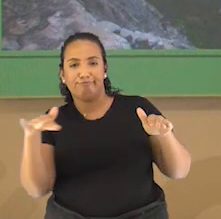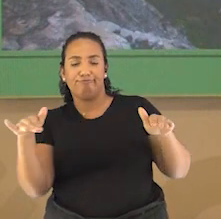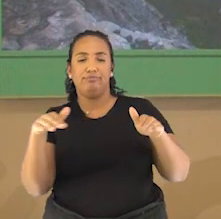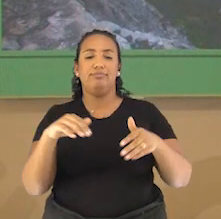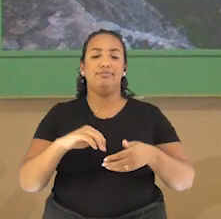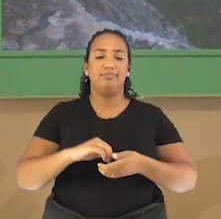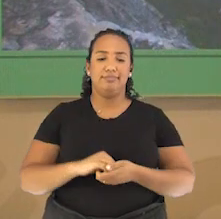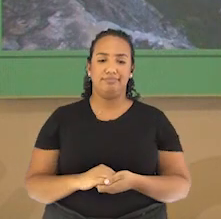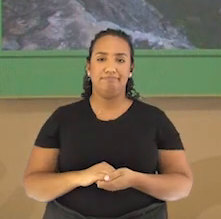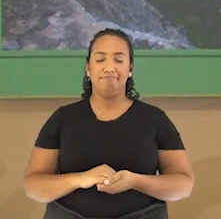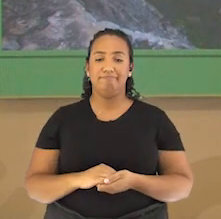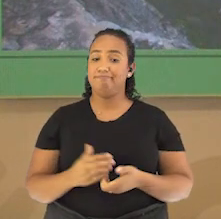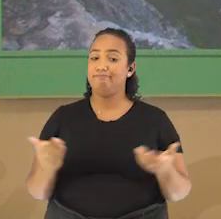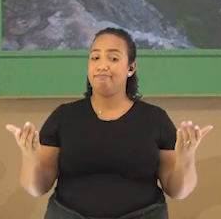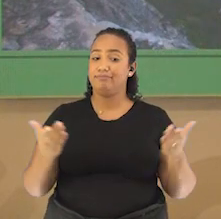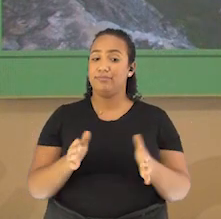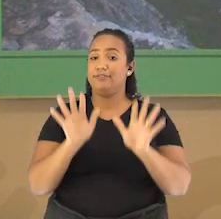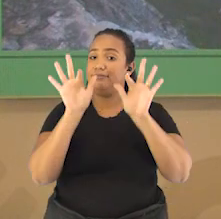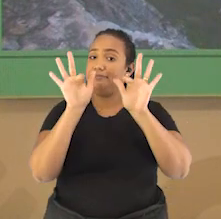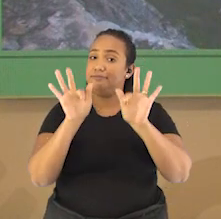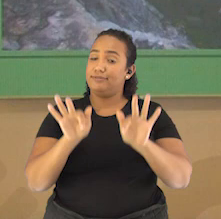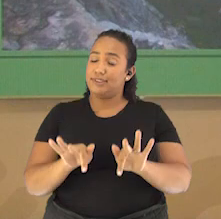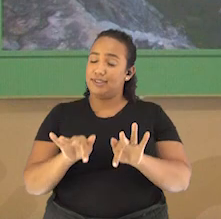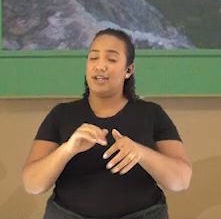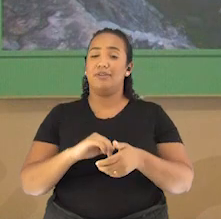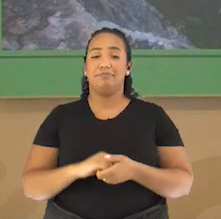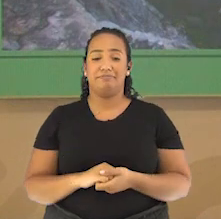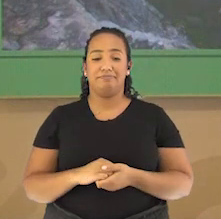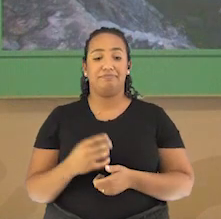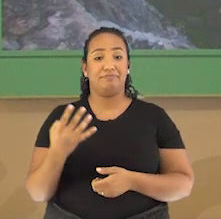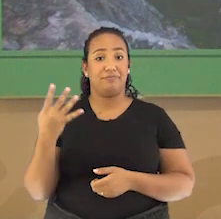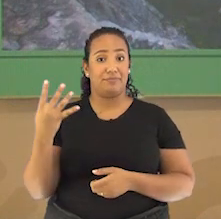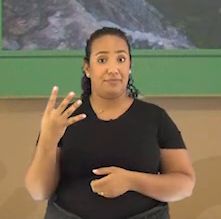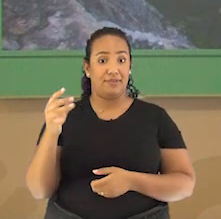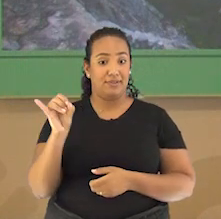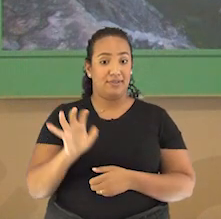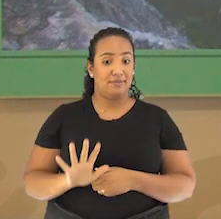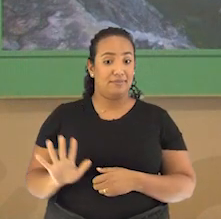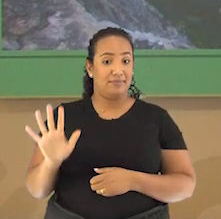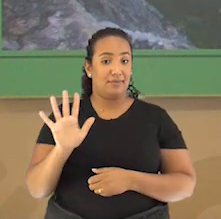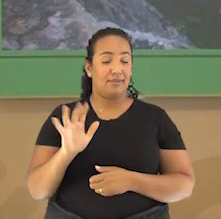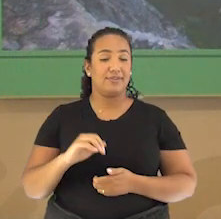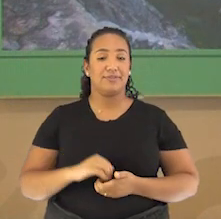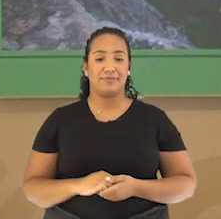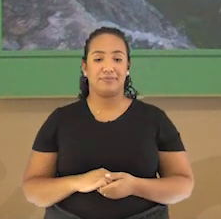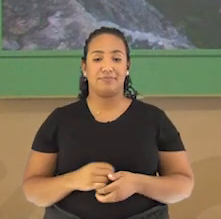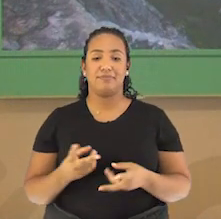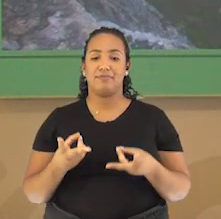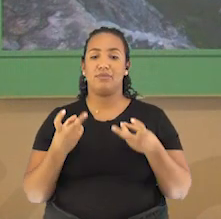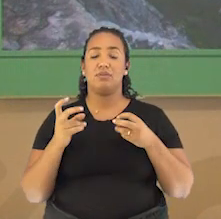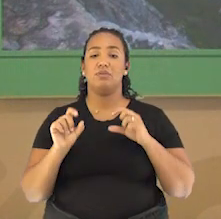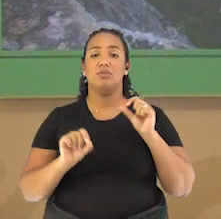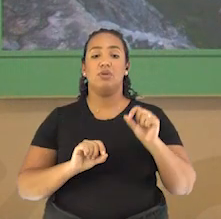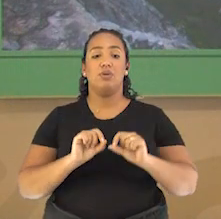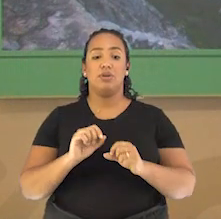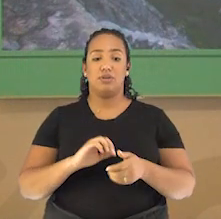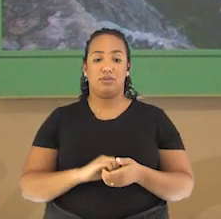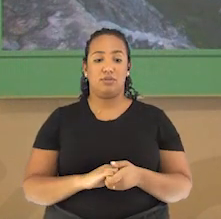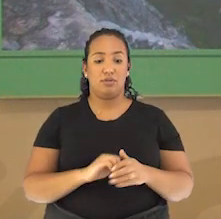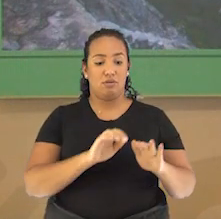plano. Excelente! E para finalizar essa questão, temos a imagem 4, onde podemos perceber